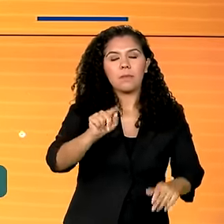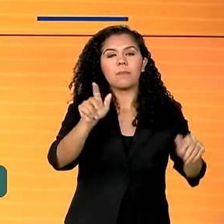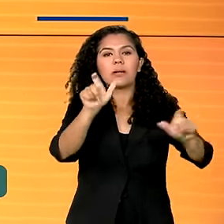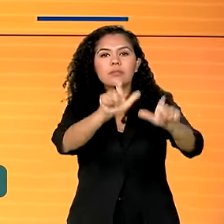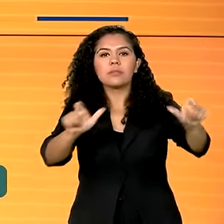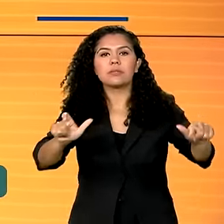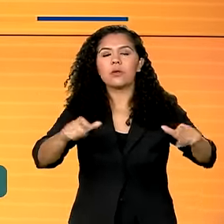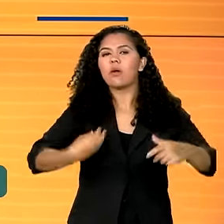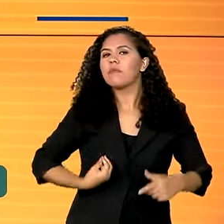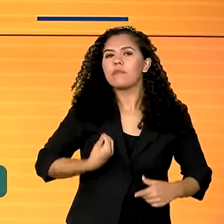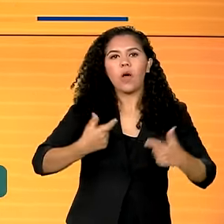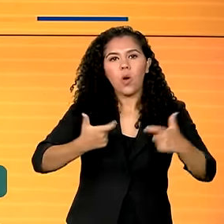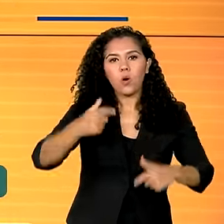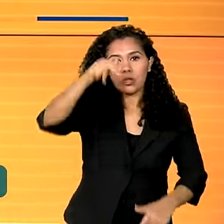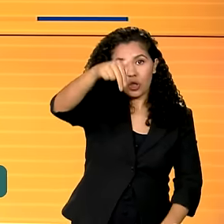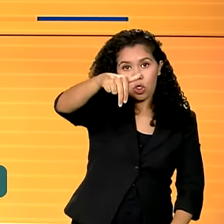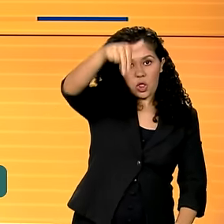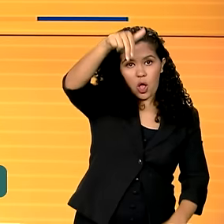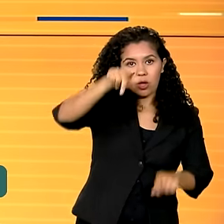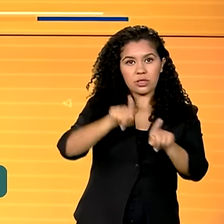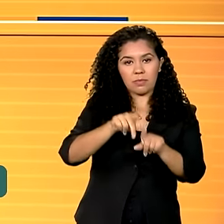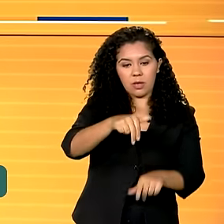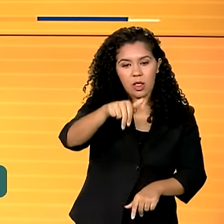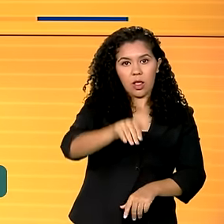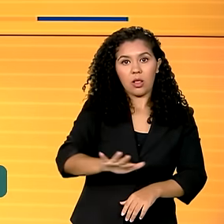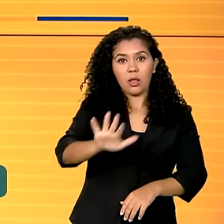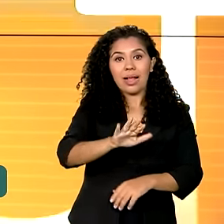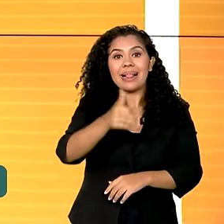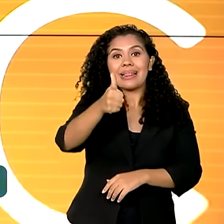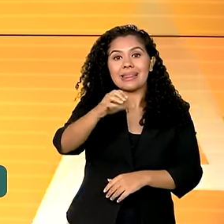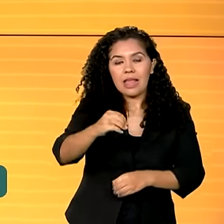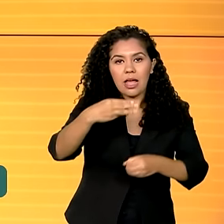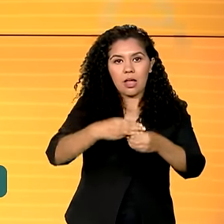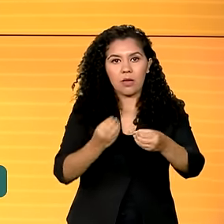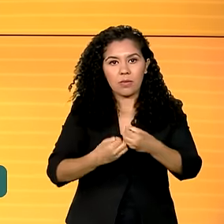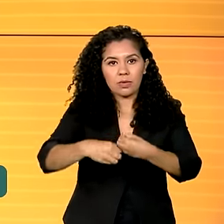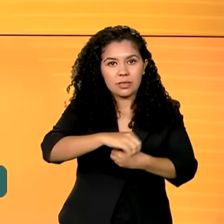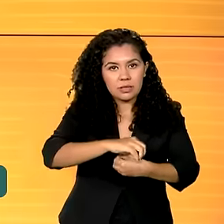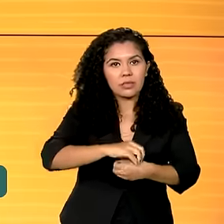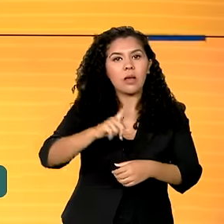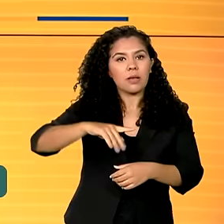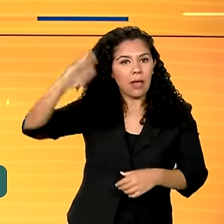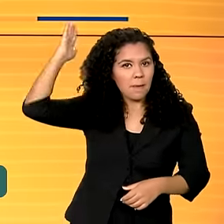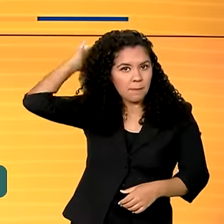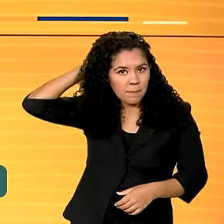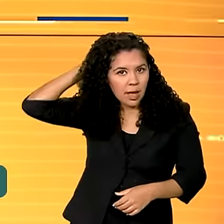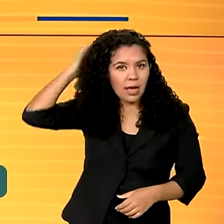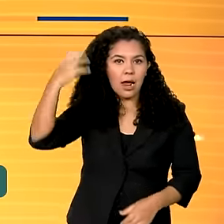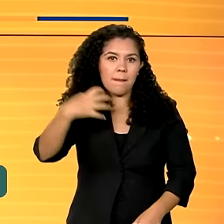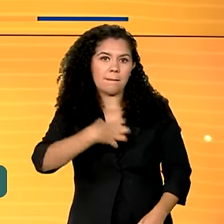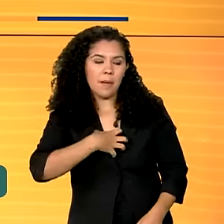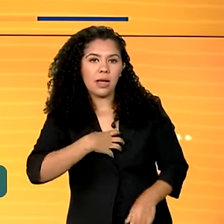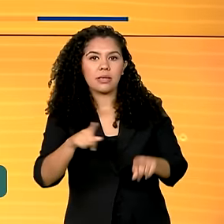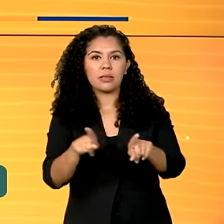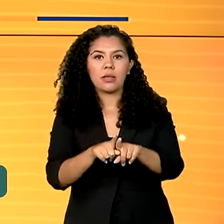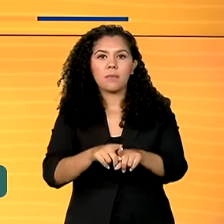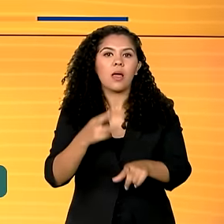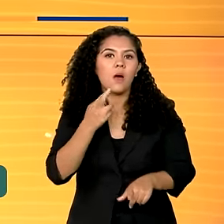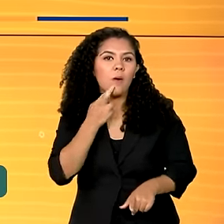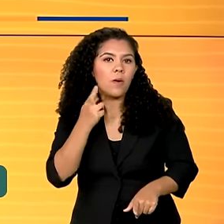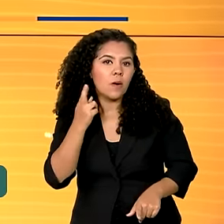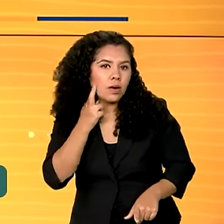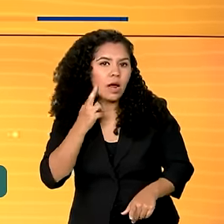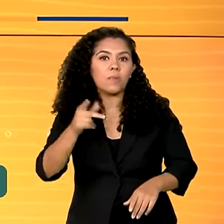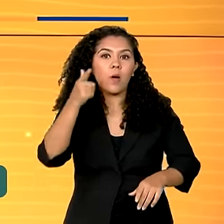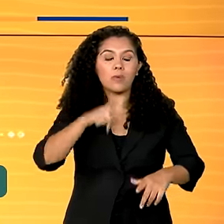Nordeste. Dez municípios nos estados do Pará, Bahia e Roraima passarão a ter aí o acesso à programação de